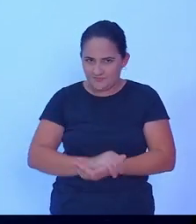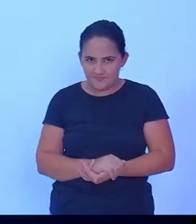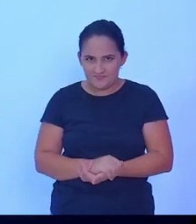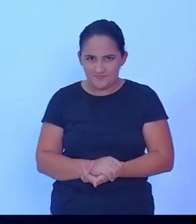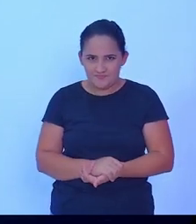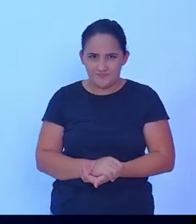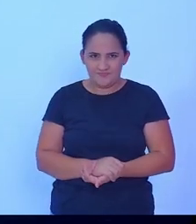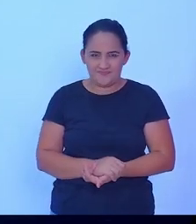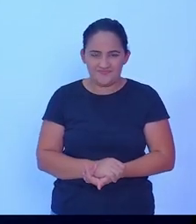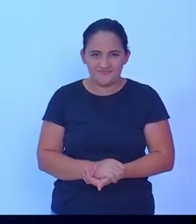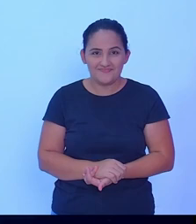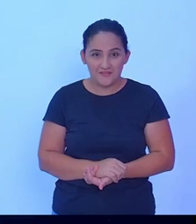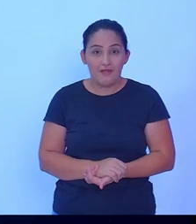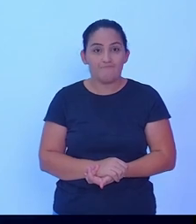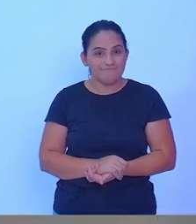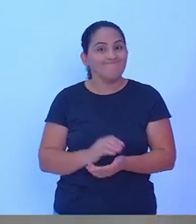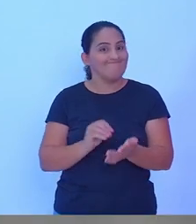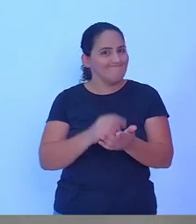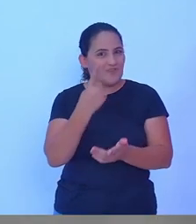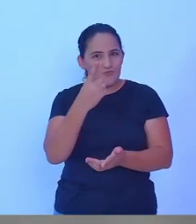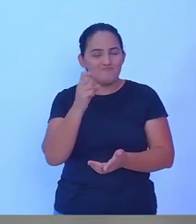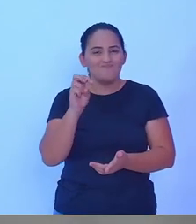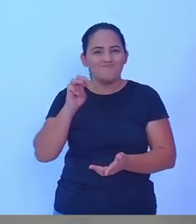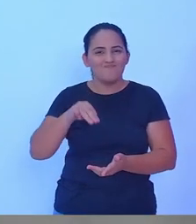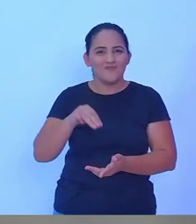minuto para o senhor falar. Ok?